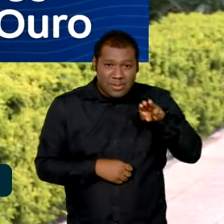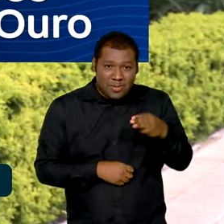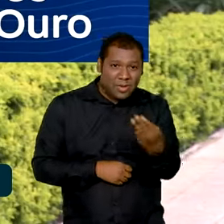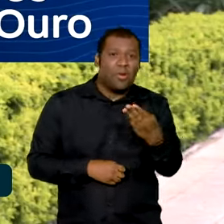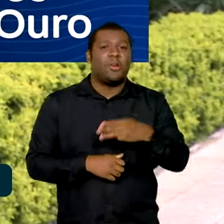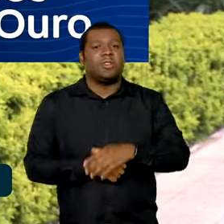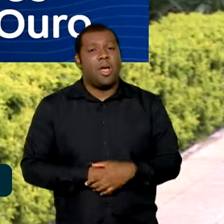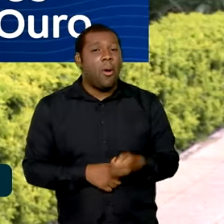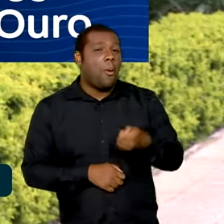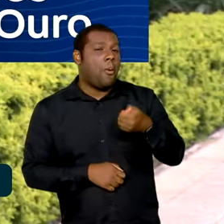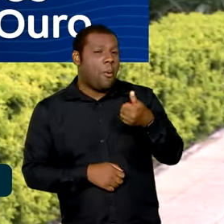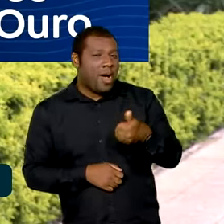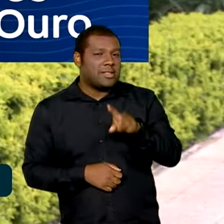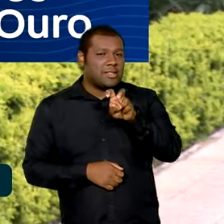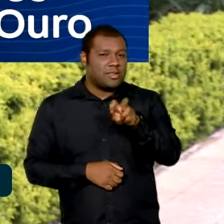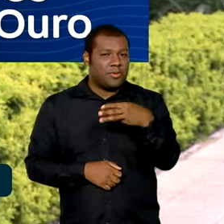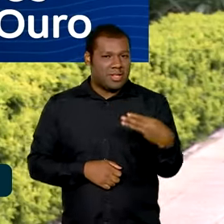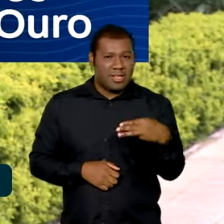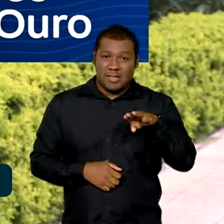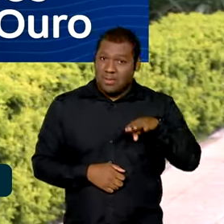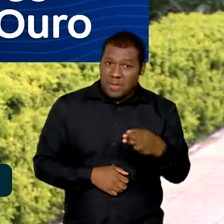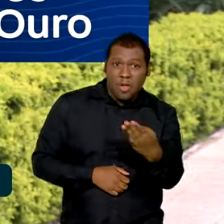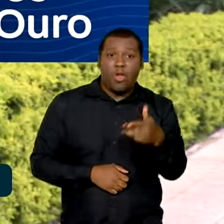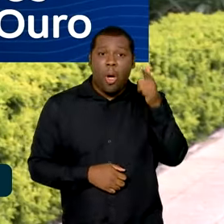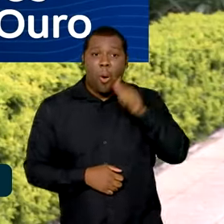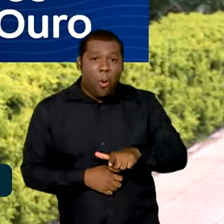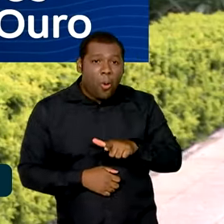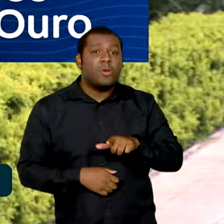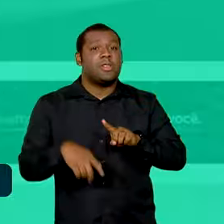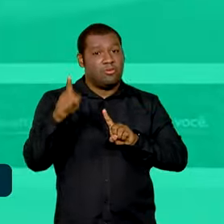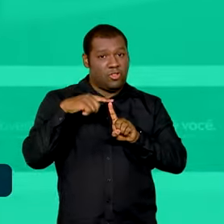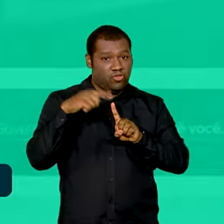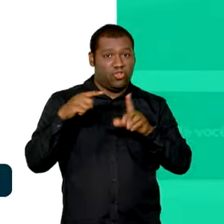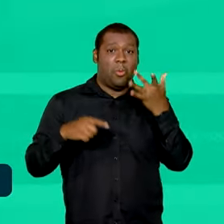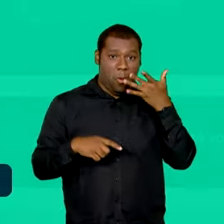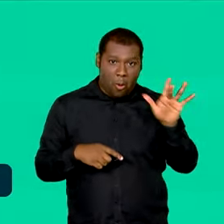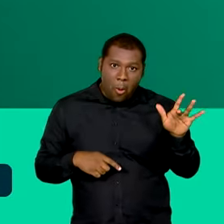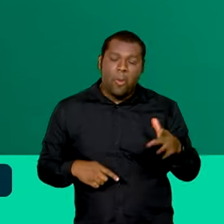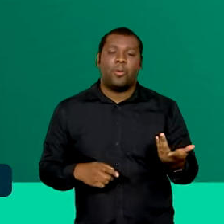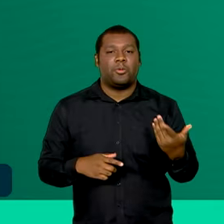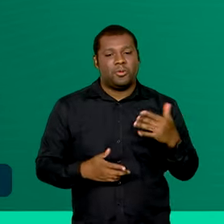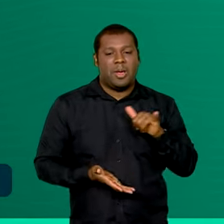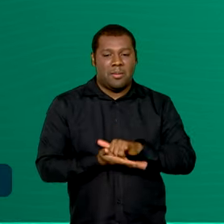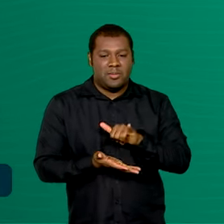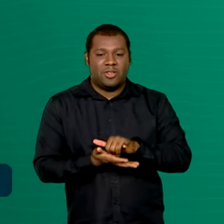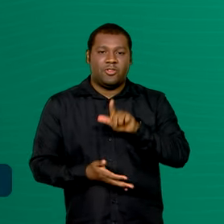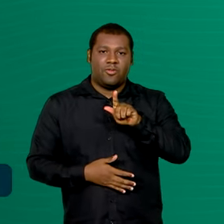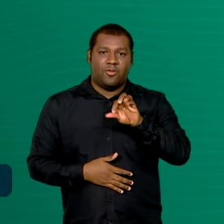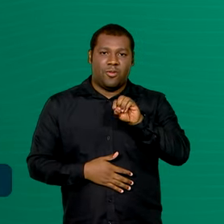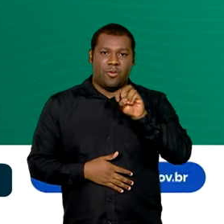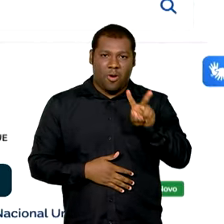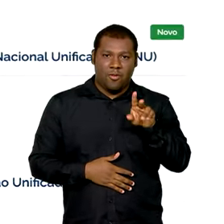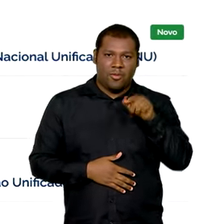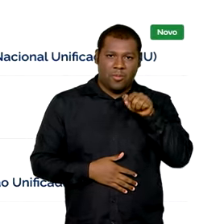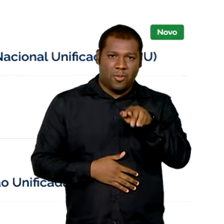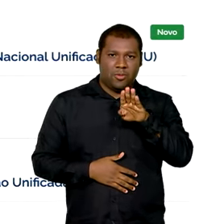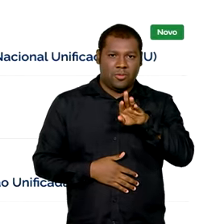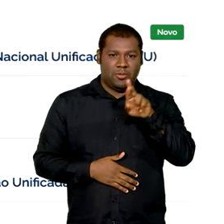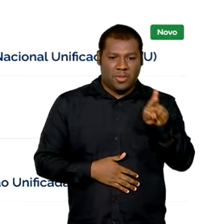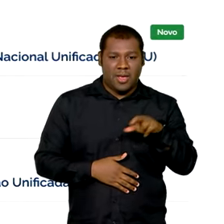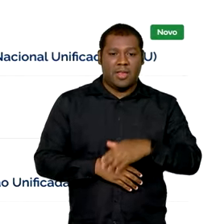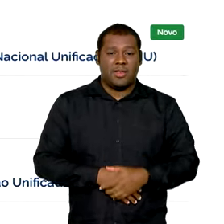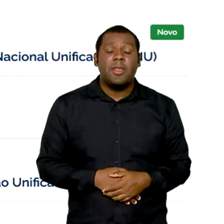milhões já possuem esse nível de identificação. Qualquer cidadão brasileiro ou estrangeiro com